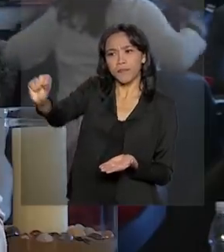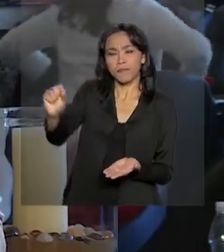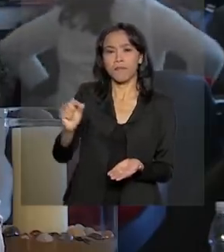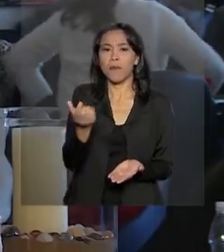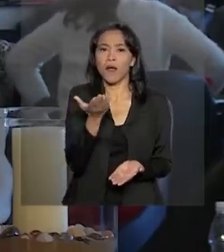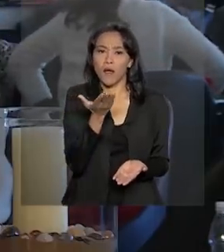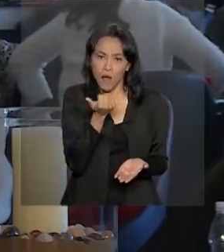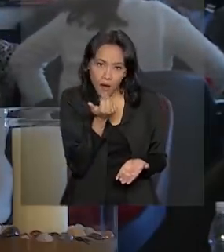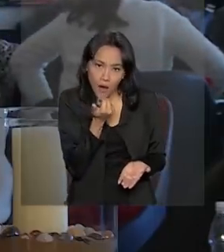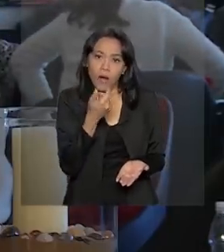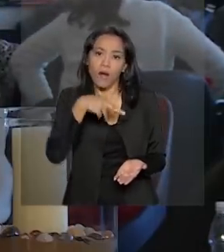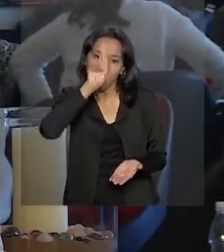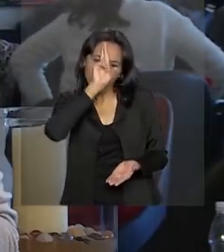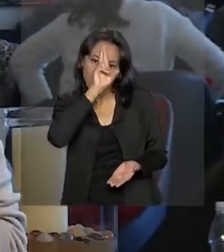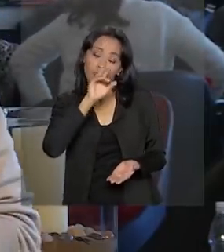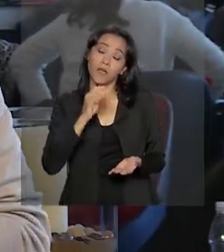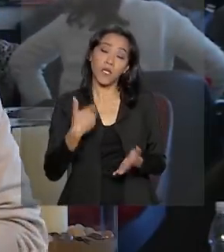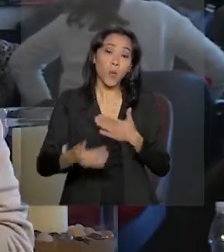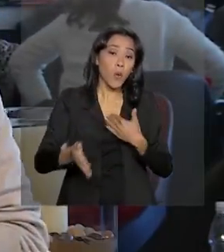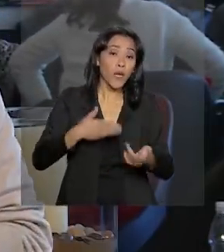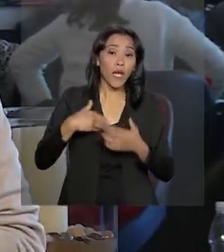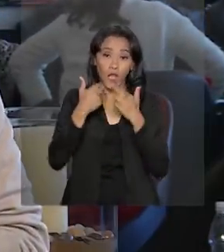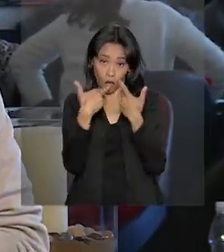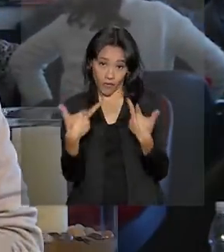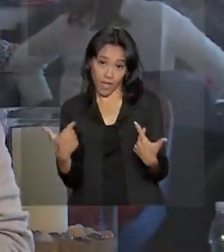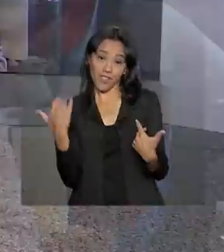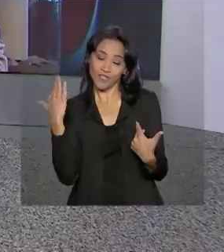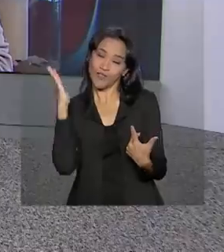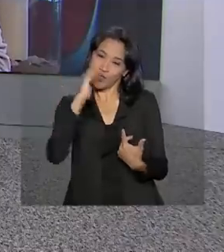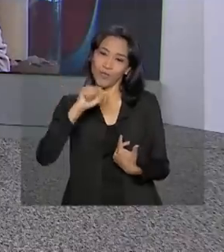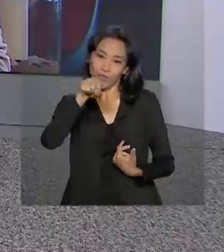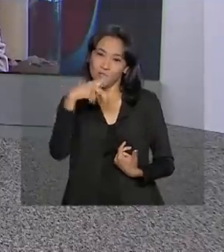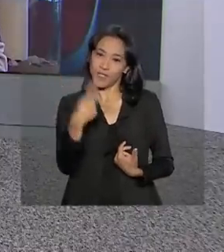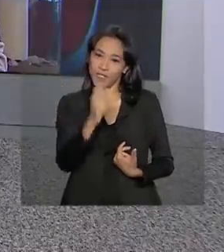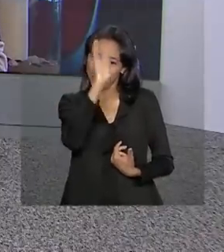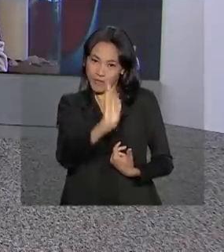mais cedo, e qualquer novidade, eu chamo vocês aí no Brasil.